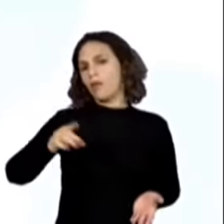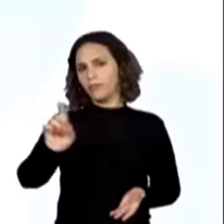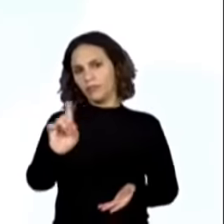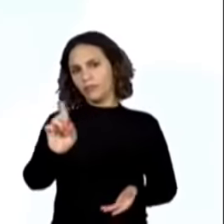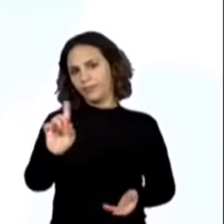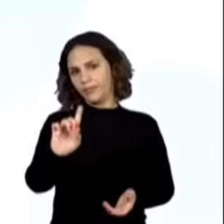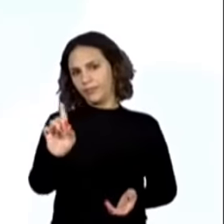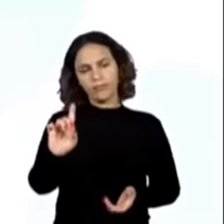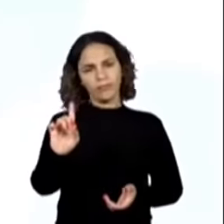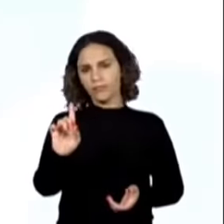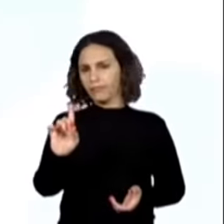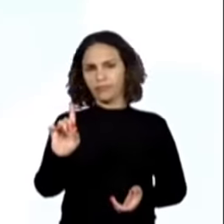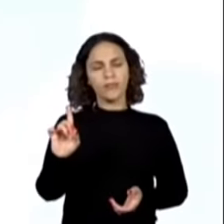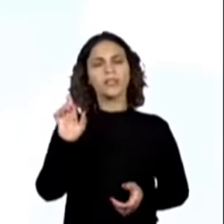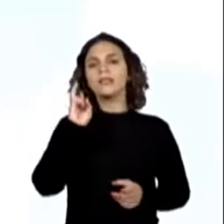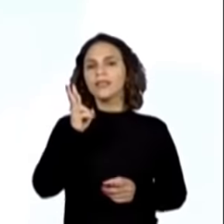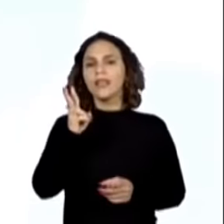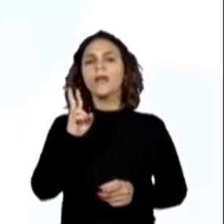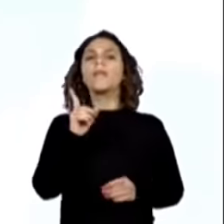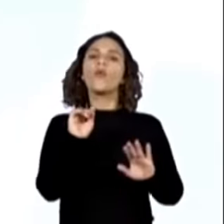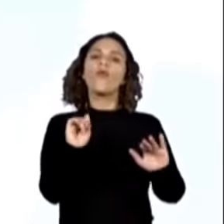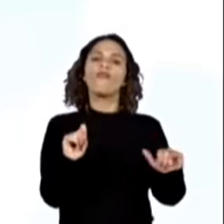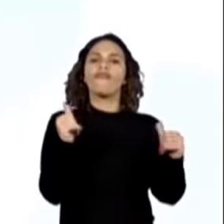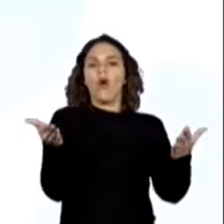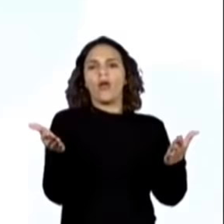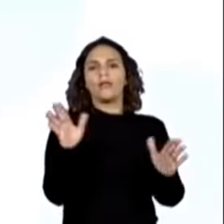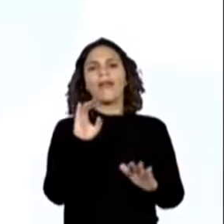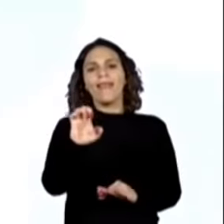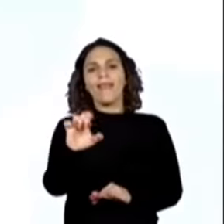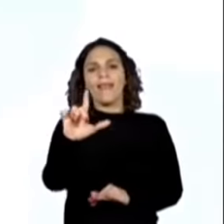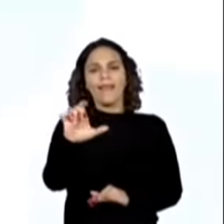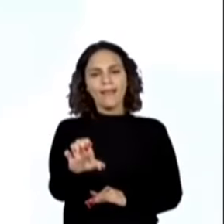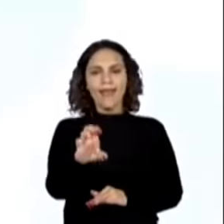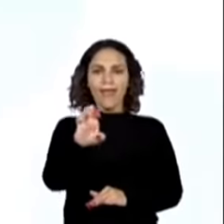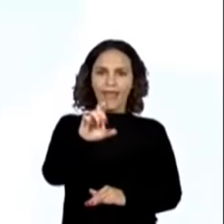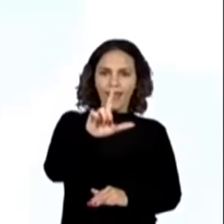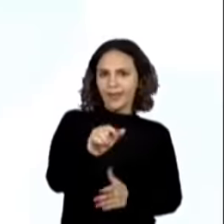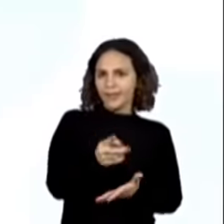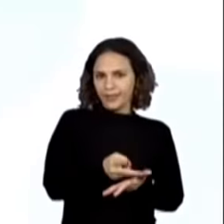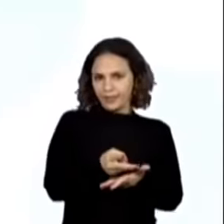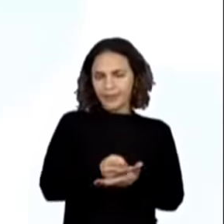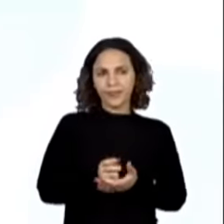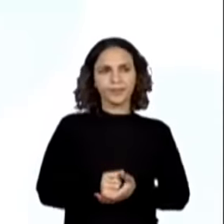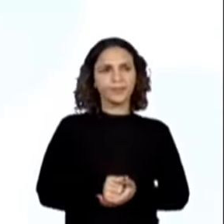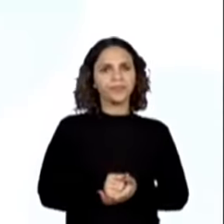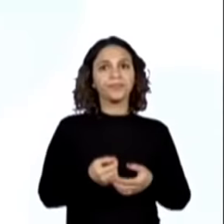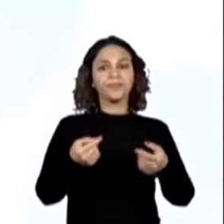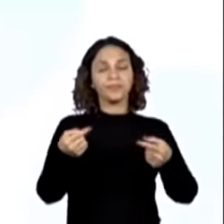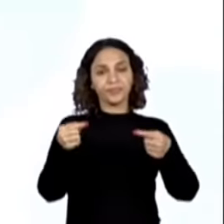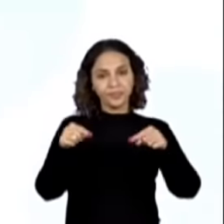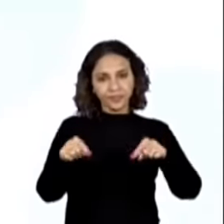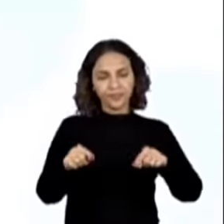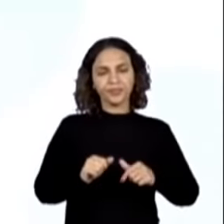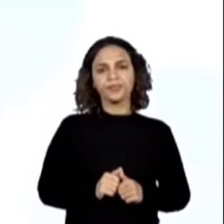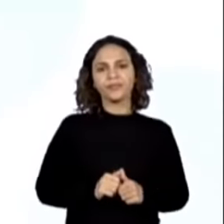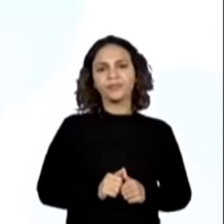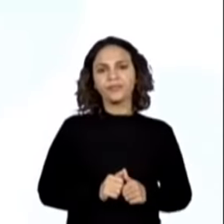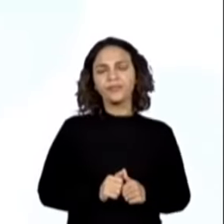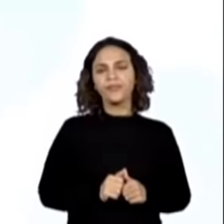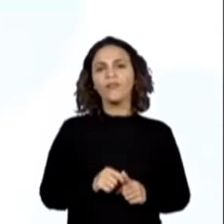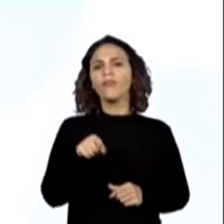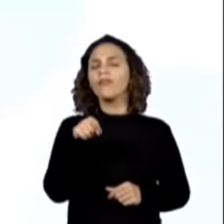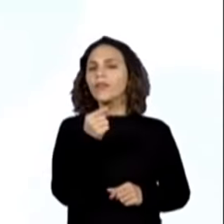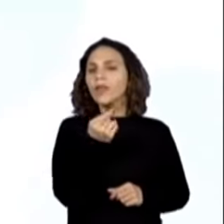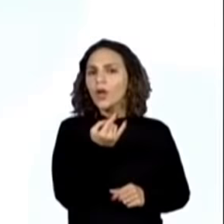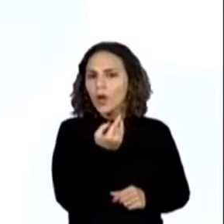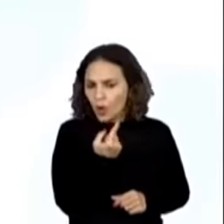da história em momento nenhum. A gente já viu isso? Por último, o narrador sabe